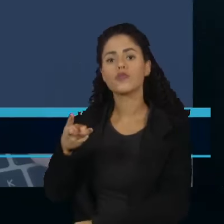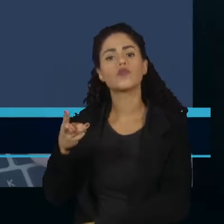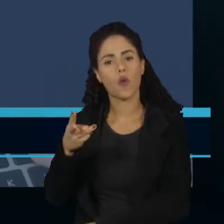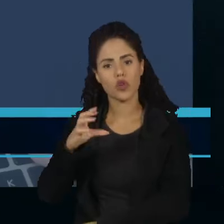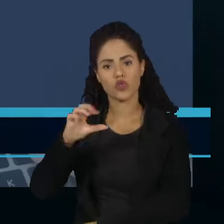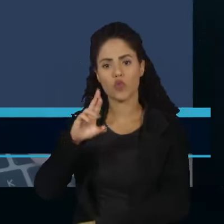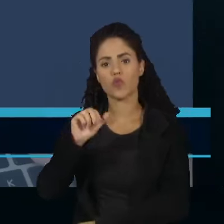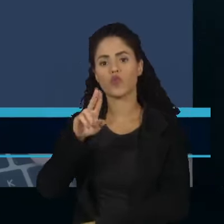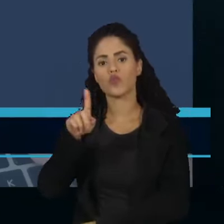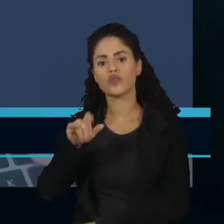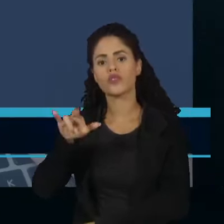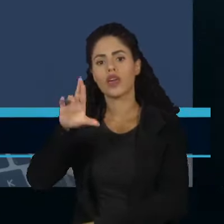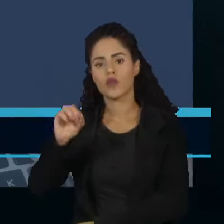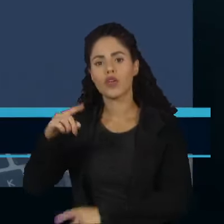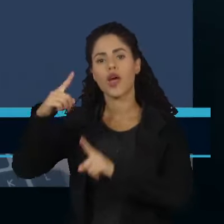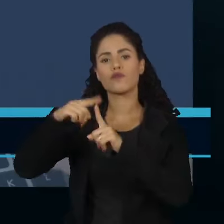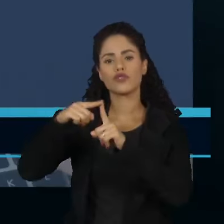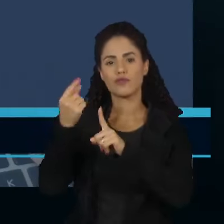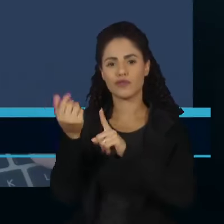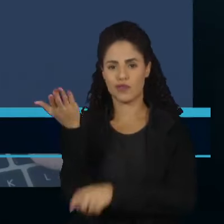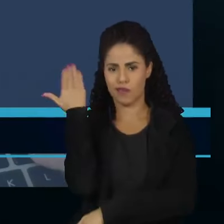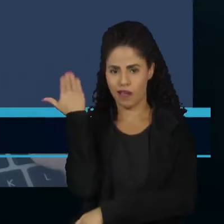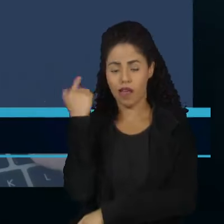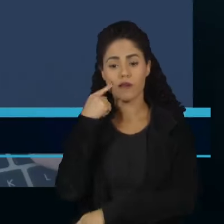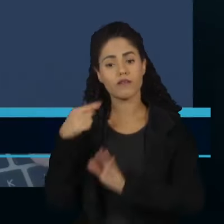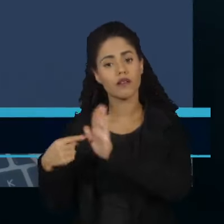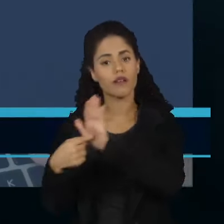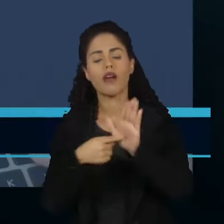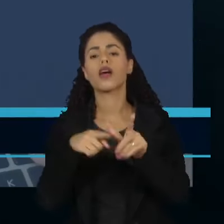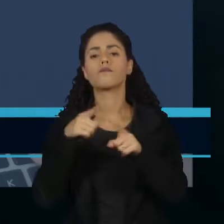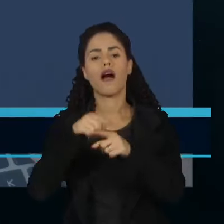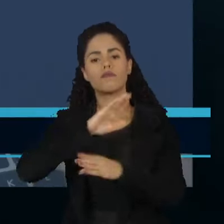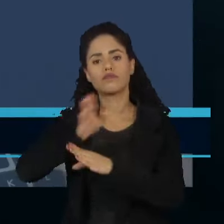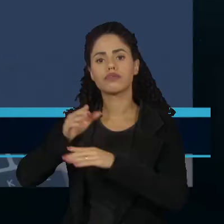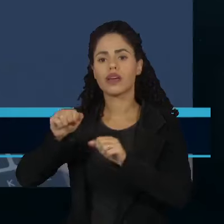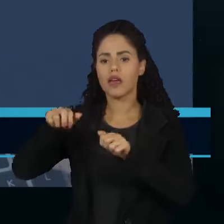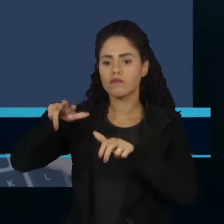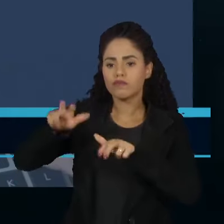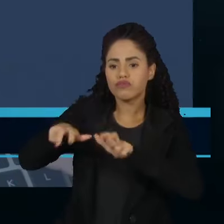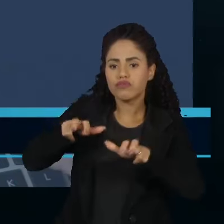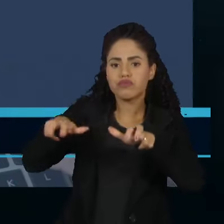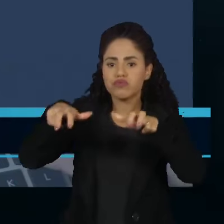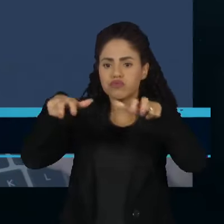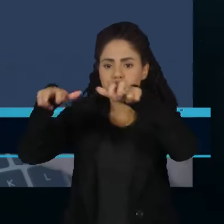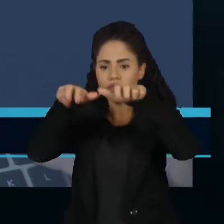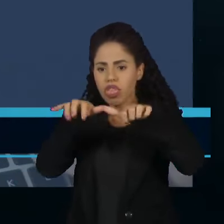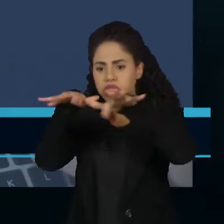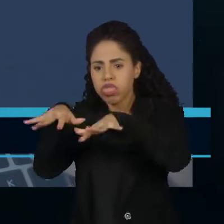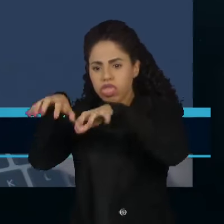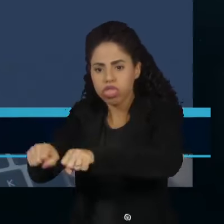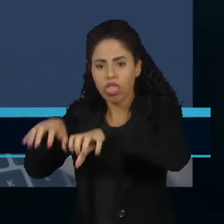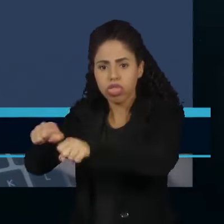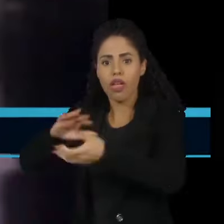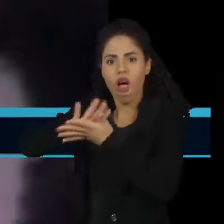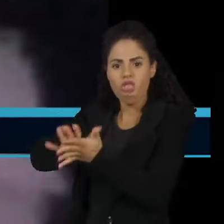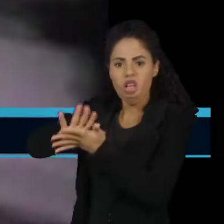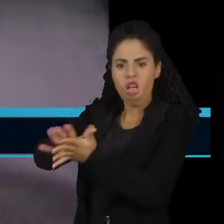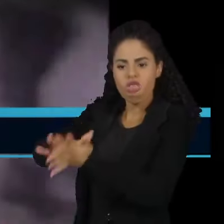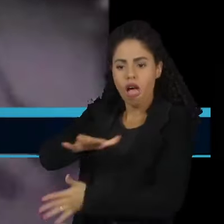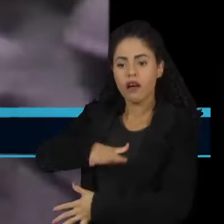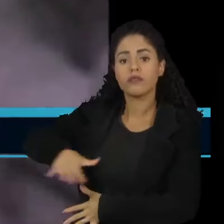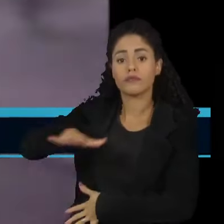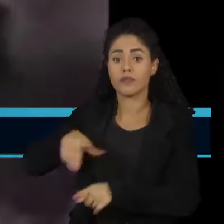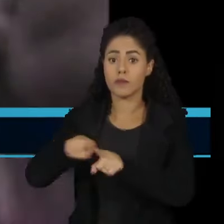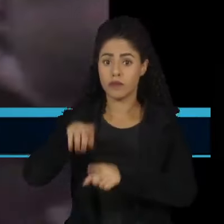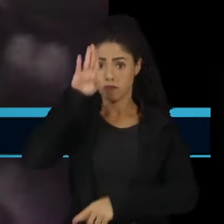cruzeiros para despesas de combate às nuvens de gafanhotos que assolavam cidades do sul. A